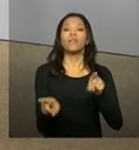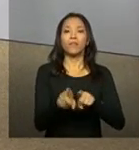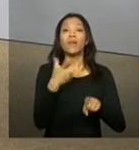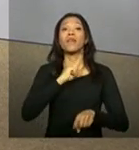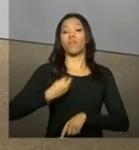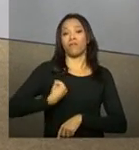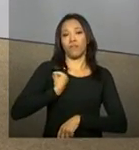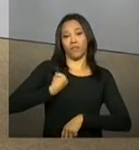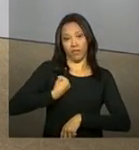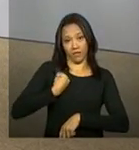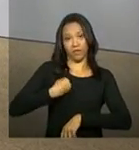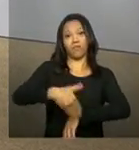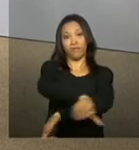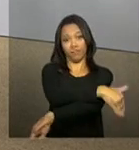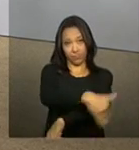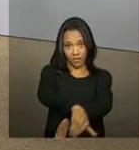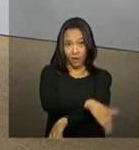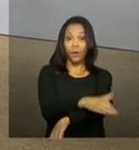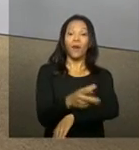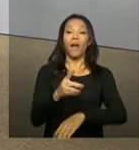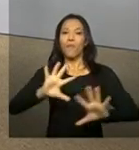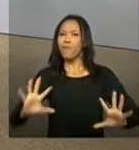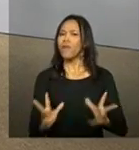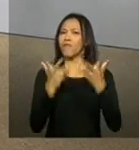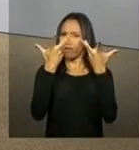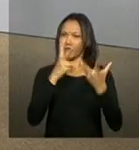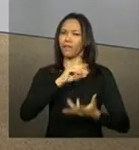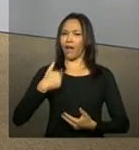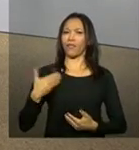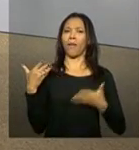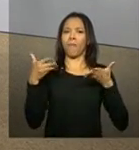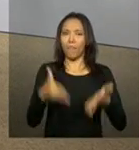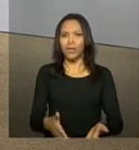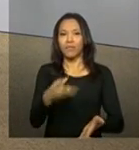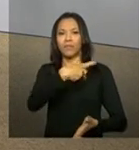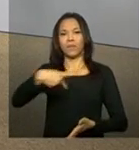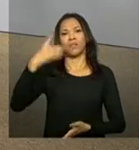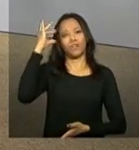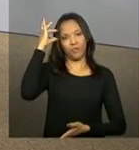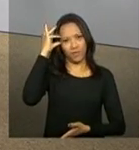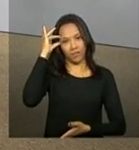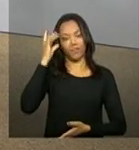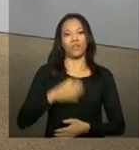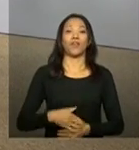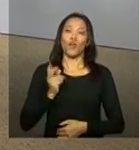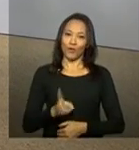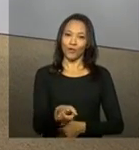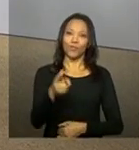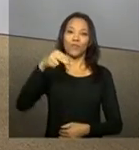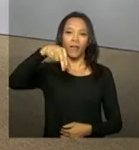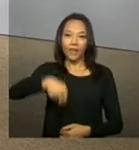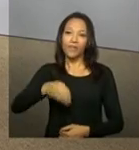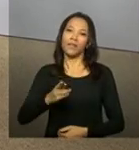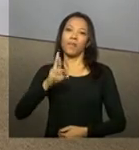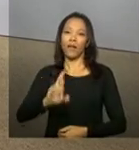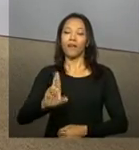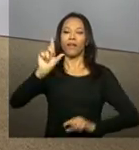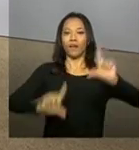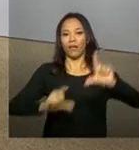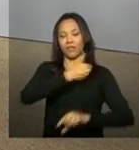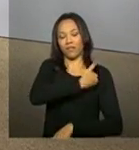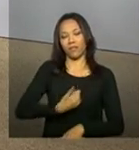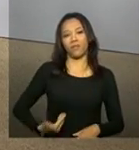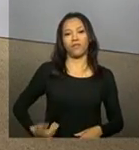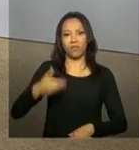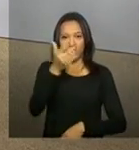População em Situação de Rua, evento que vai ter então a participação da presidenta Dilma Rousseff. Continue com a gente aqui na NBR,